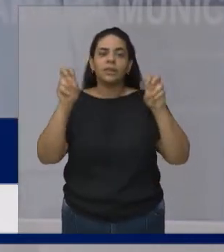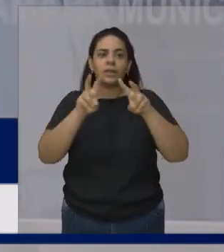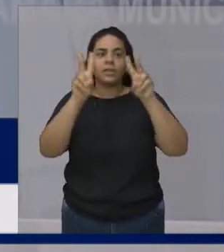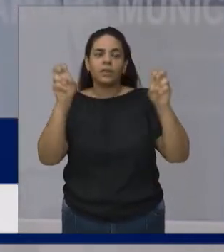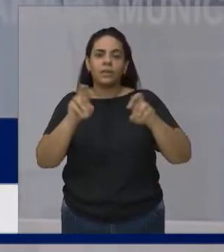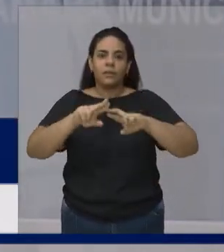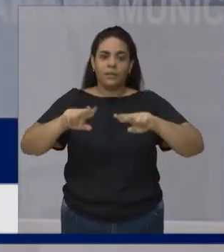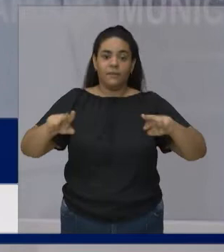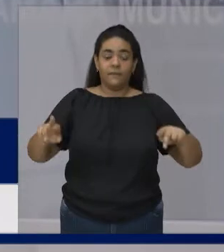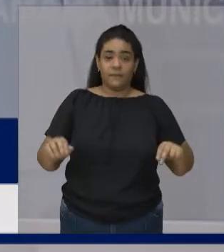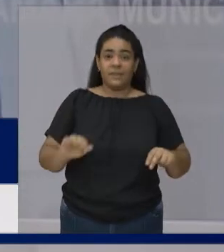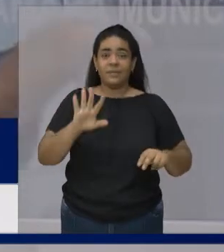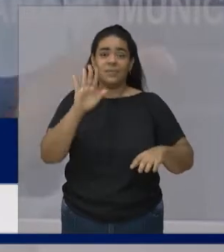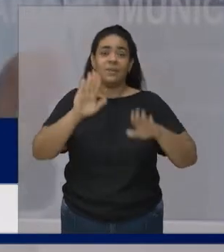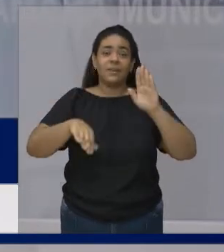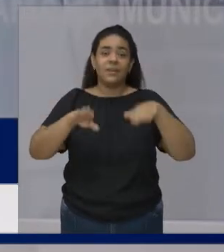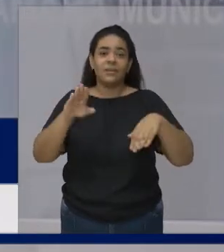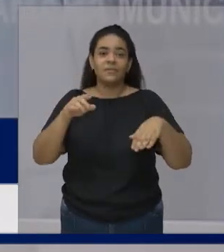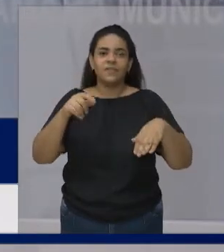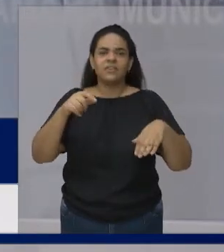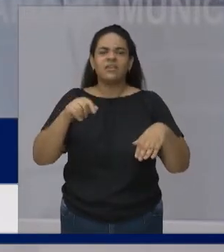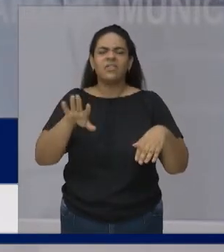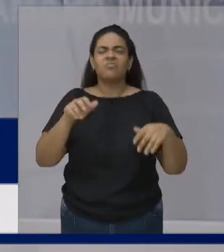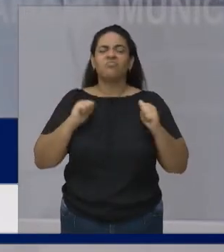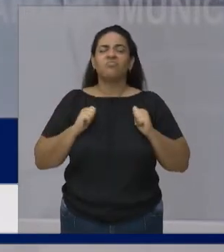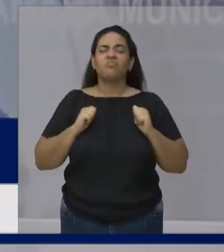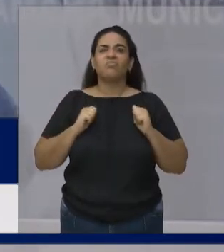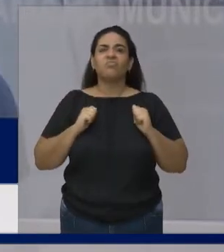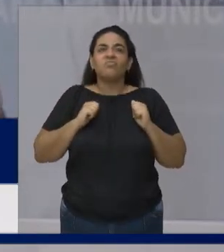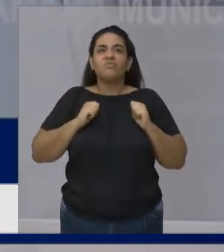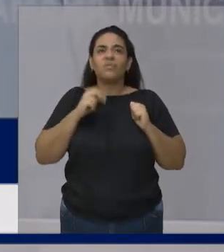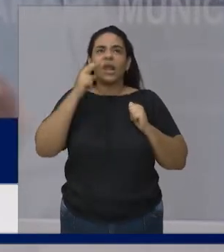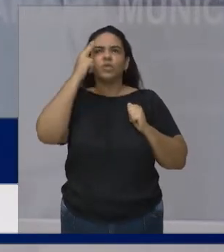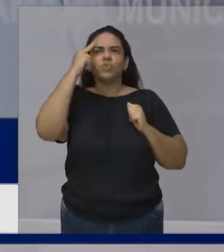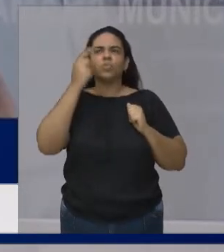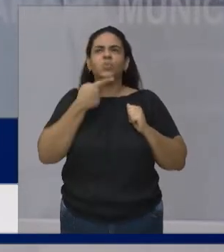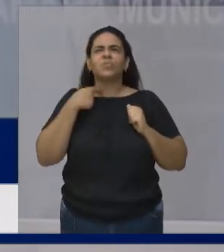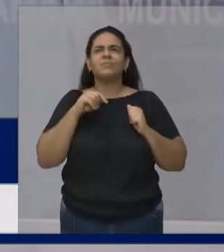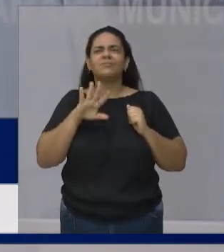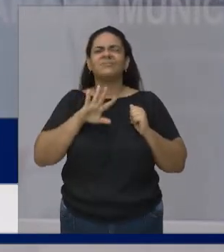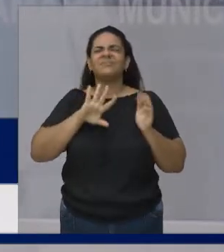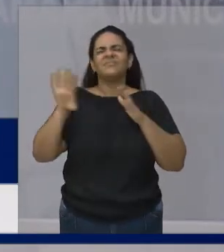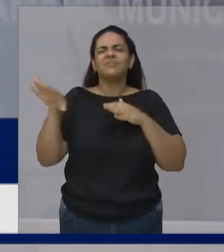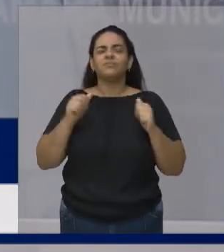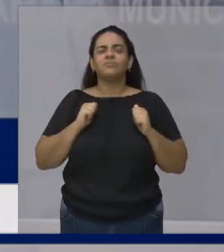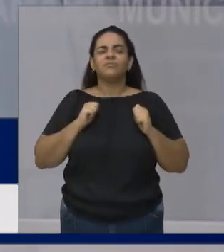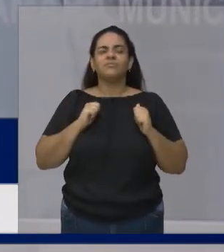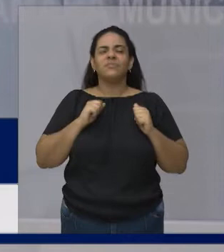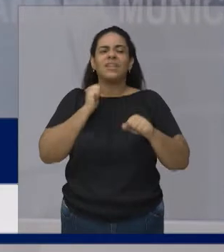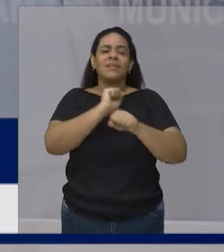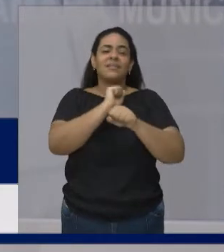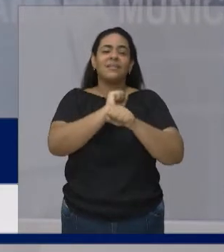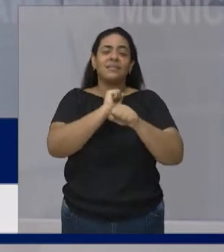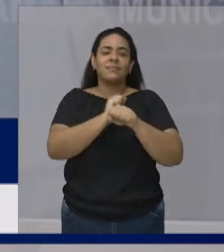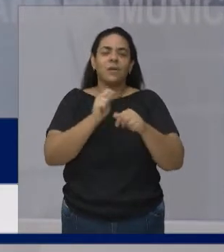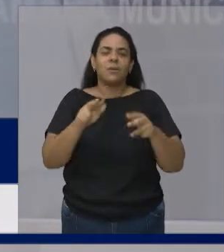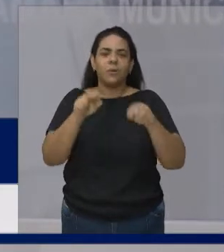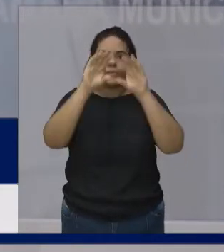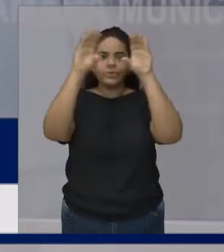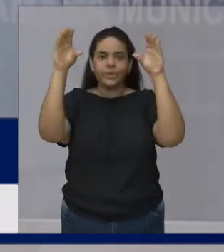Nós não buscamos Os nossos sonhos Por muitas vezes Nós esperamos As coisas caírem do céu E acontecer